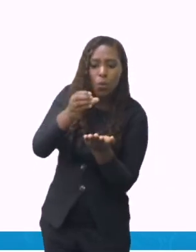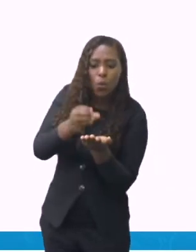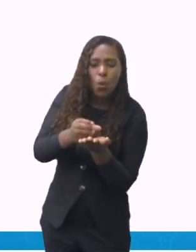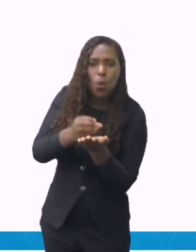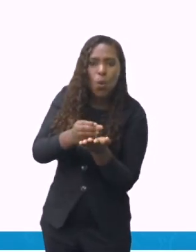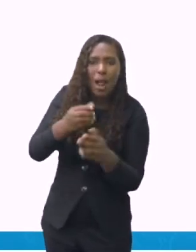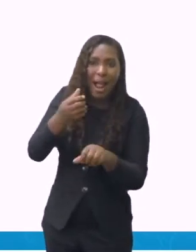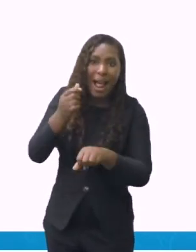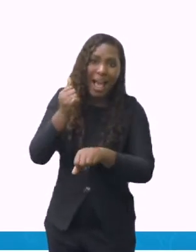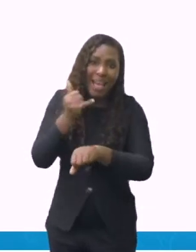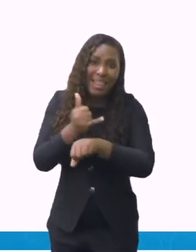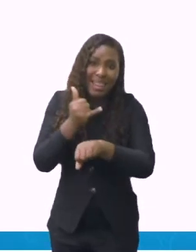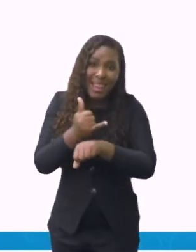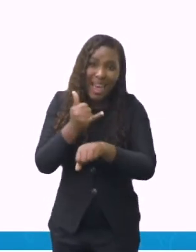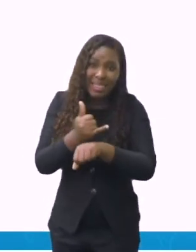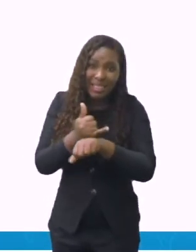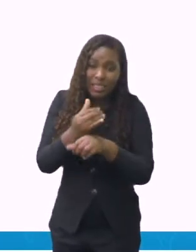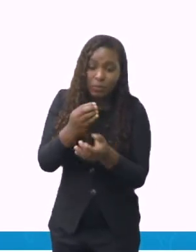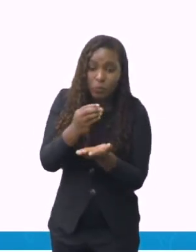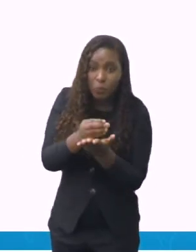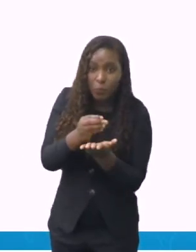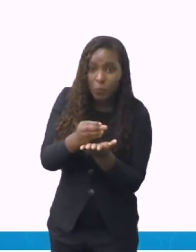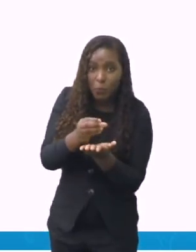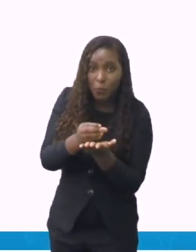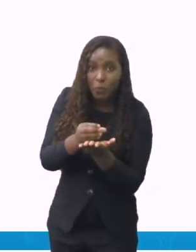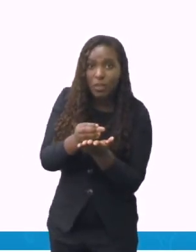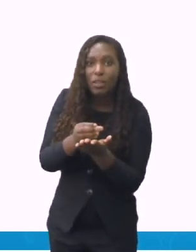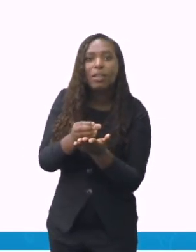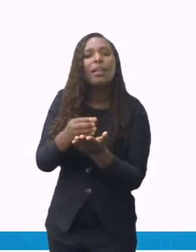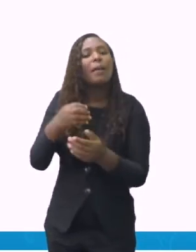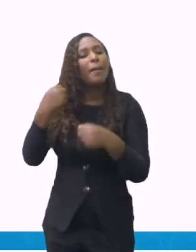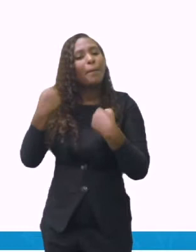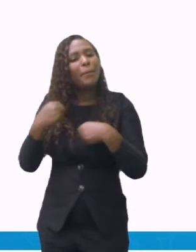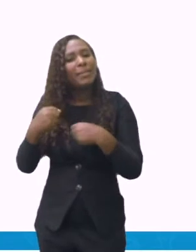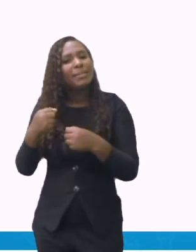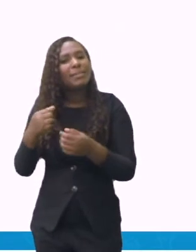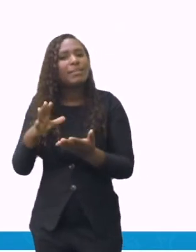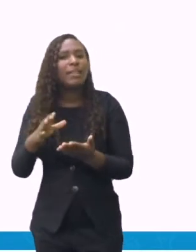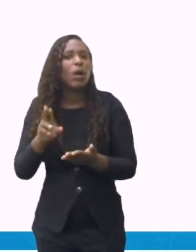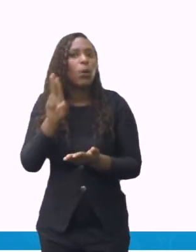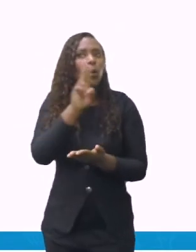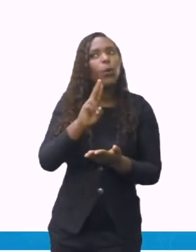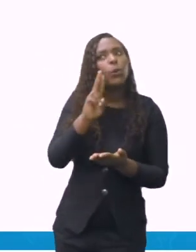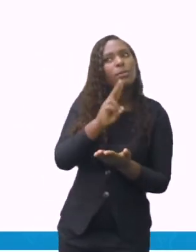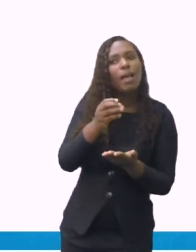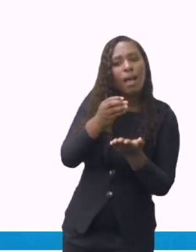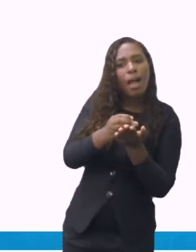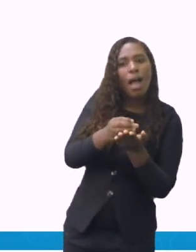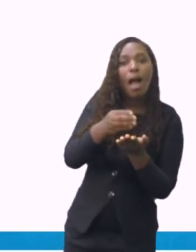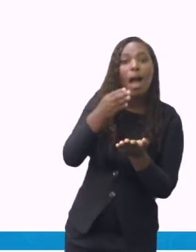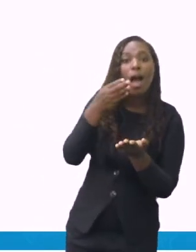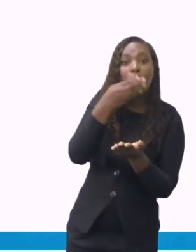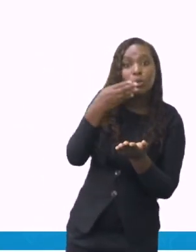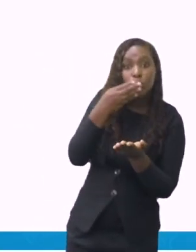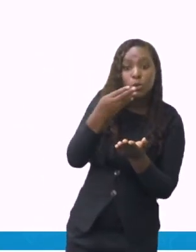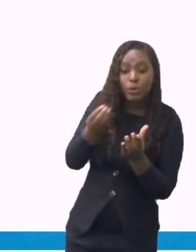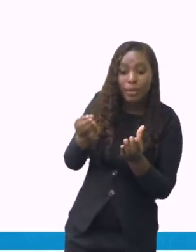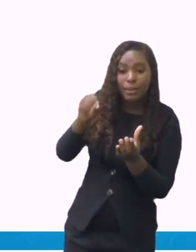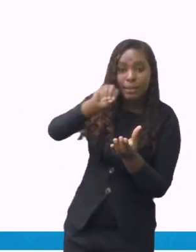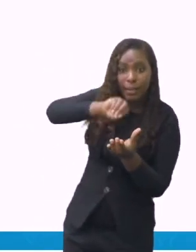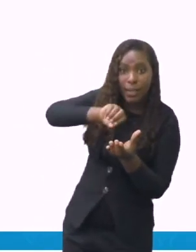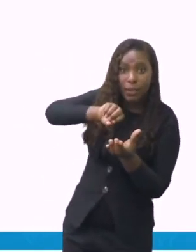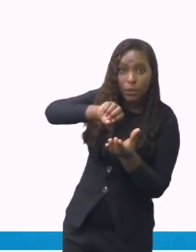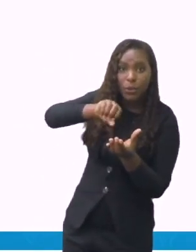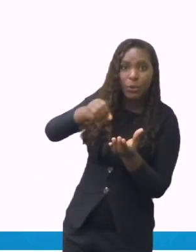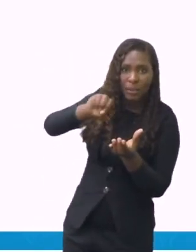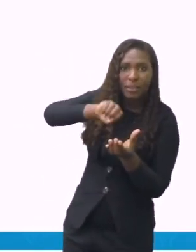de leite ninho e uma lata da mesma medida de açúcar. Então, eu posso usar também outros utensílios,